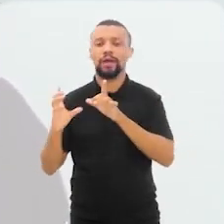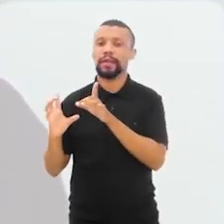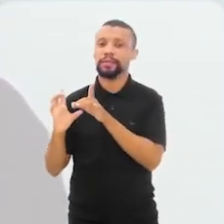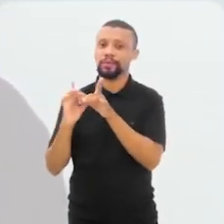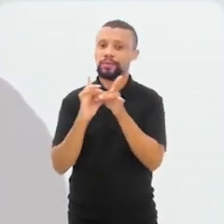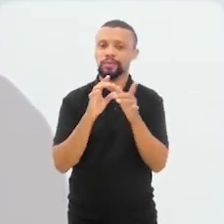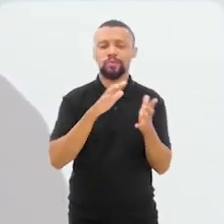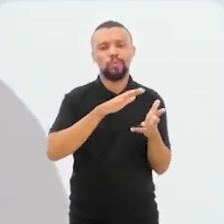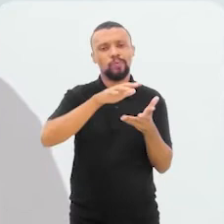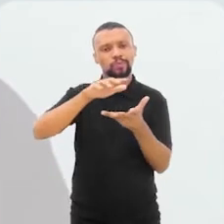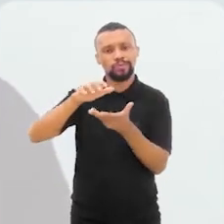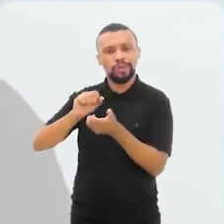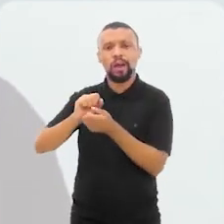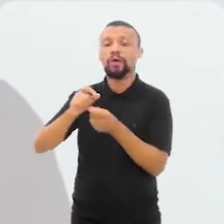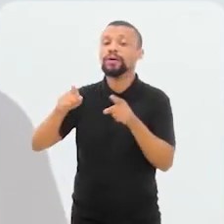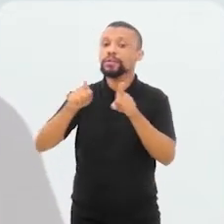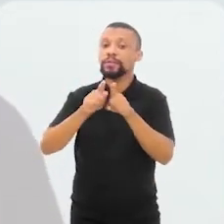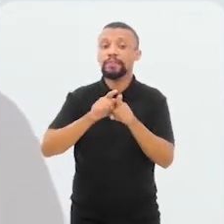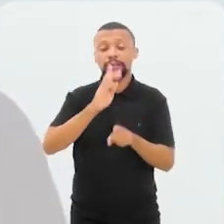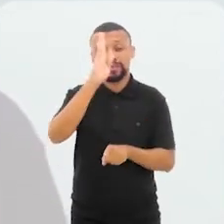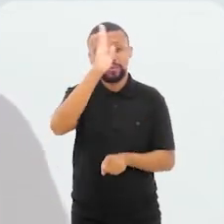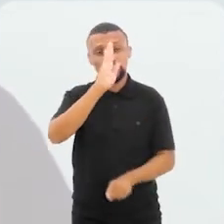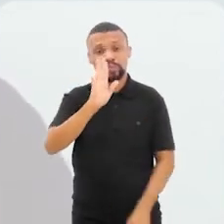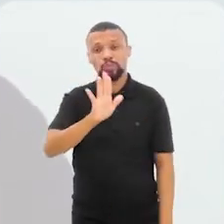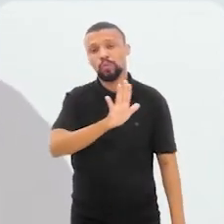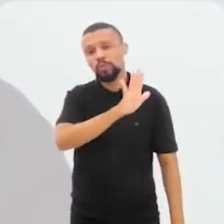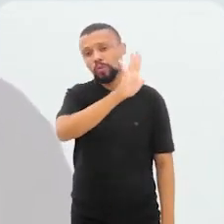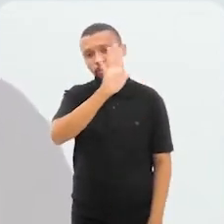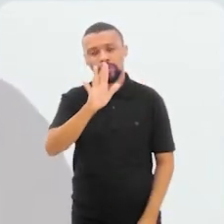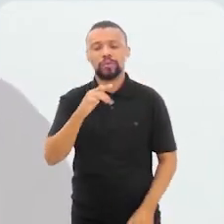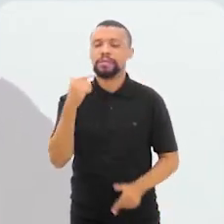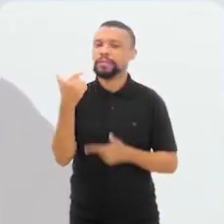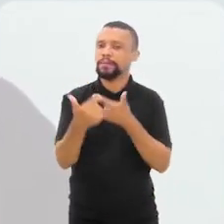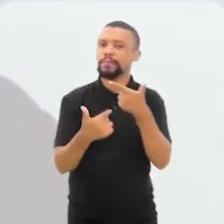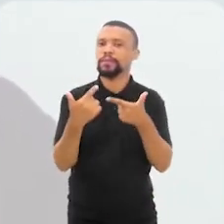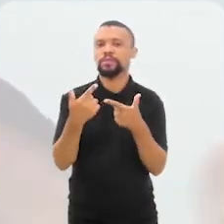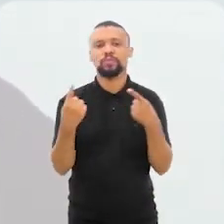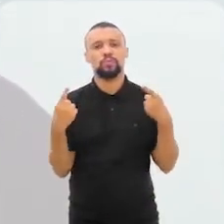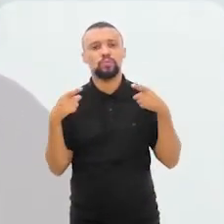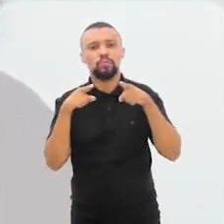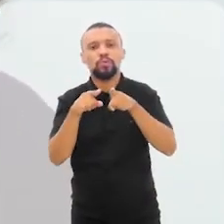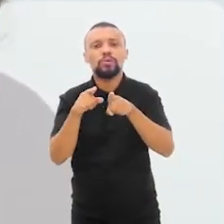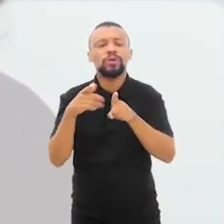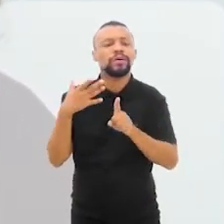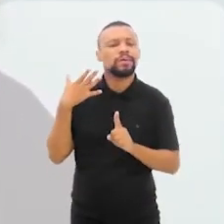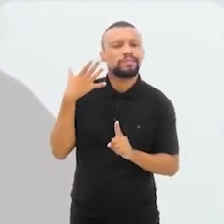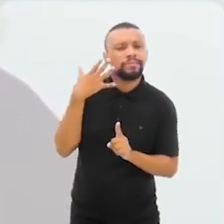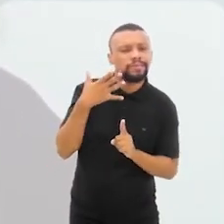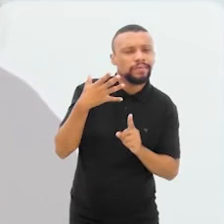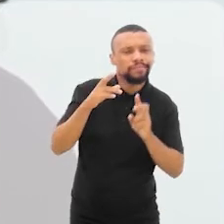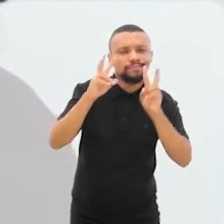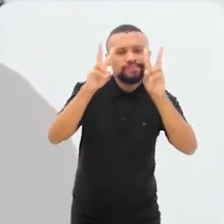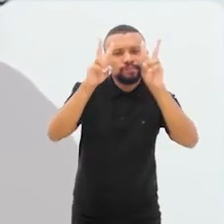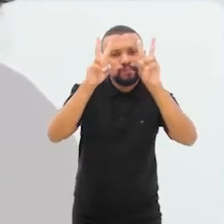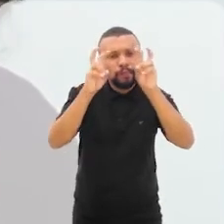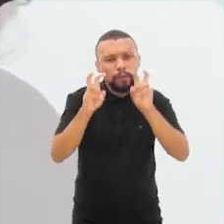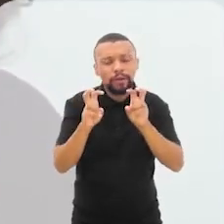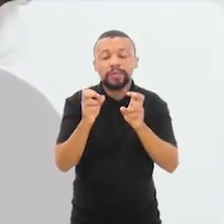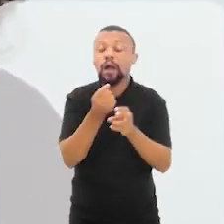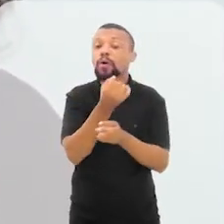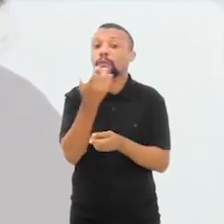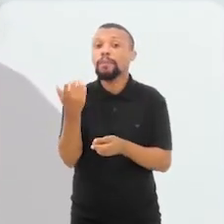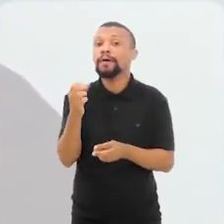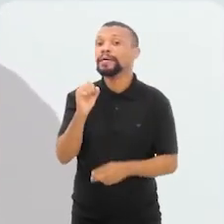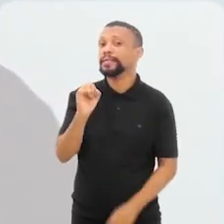e esse contexto mundial e nacional que a gente está trabalhando em conjunto quando fala de algumas siglas aqui, fala